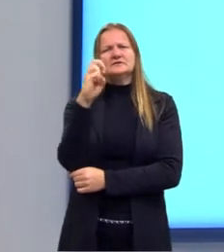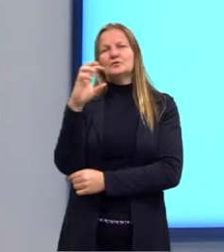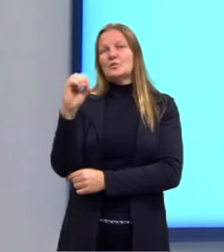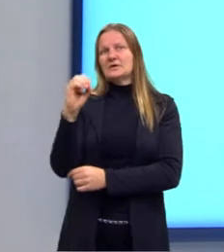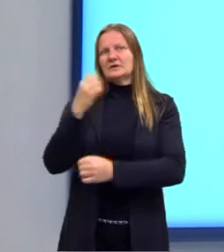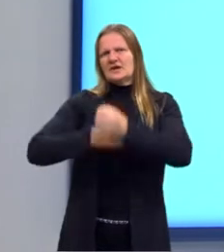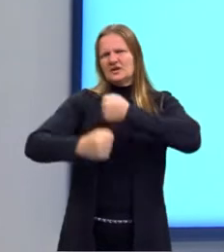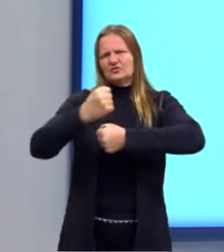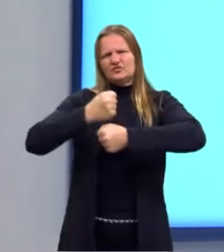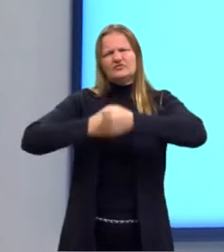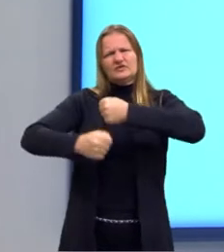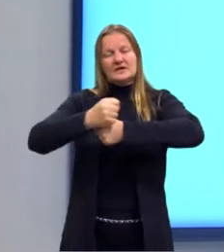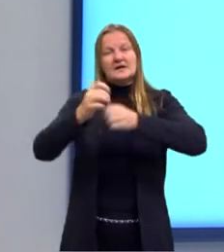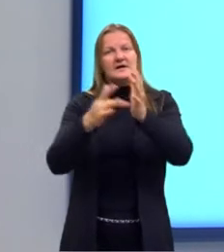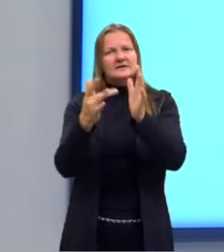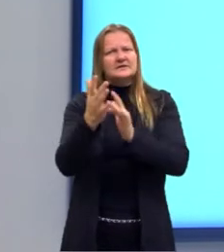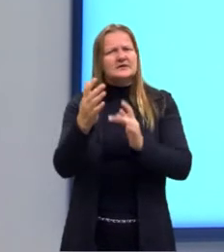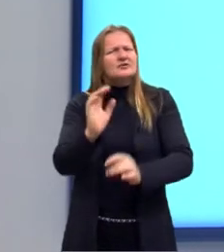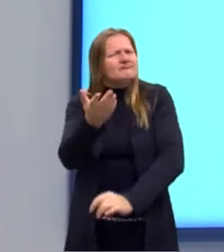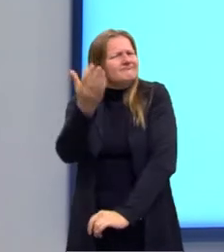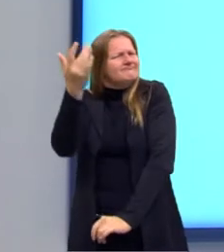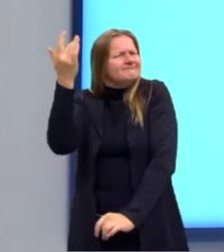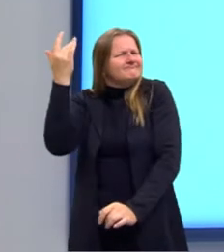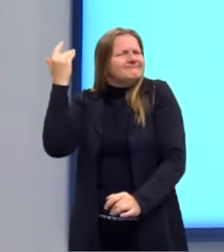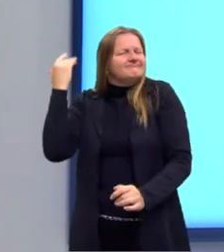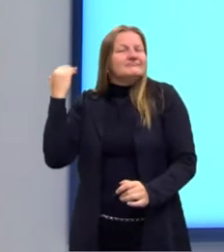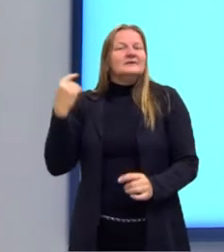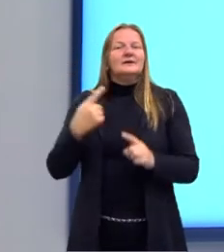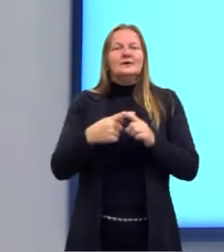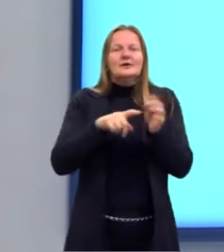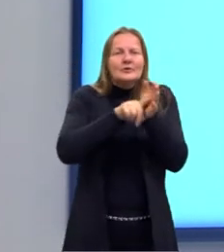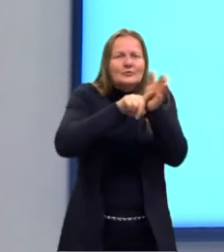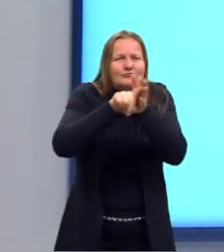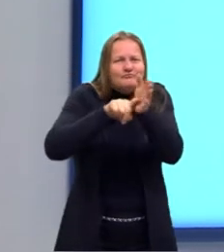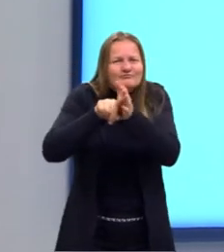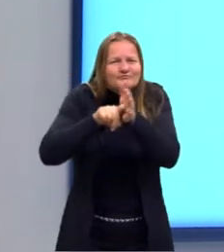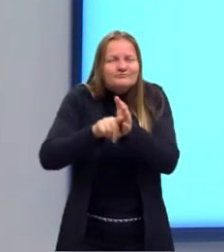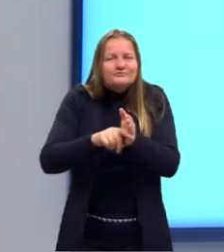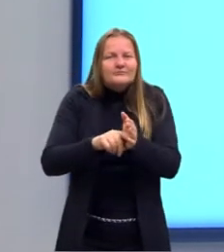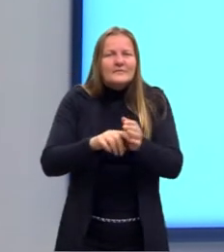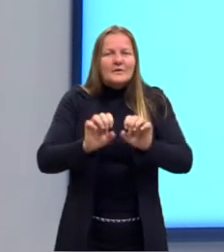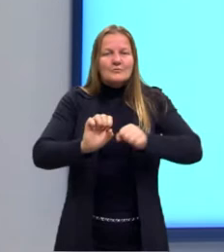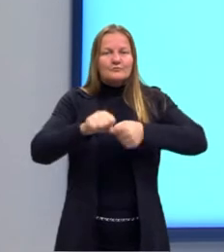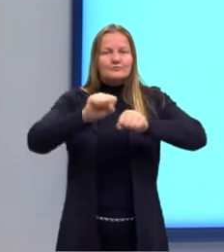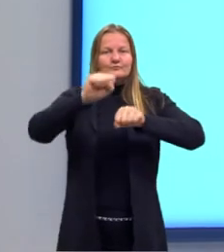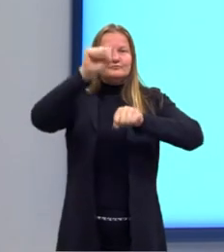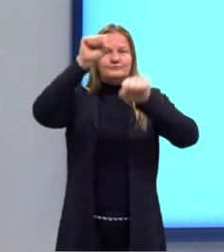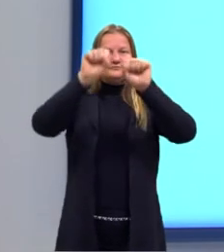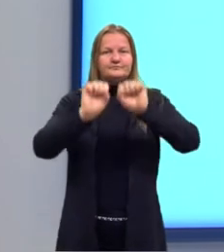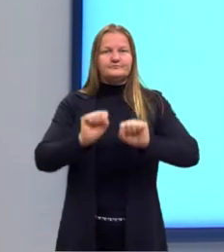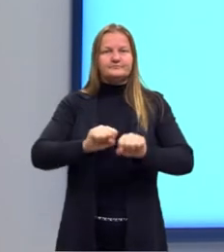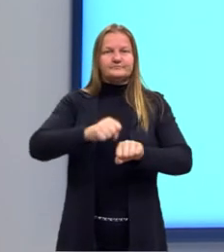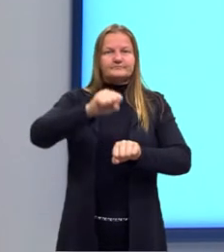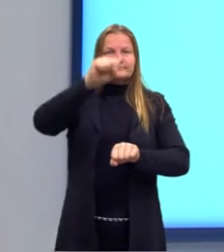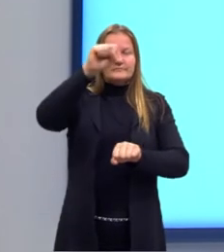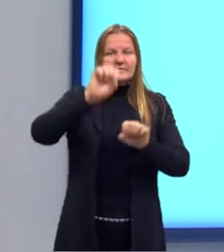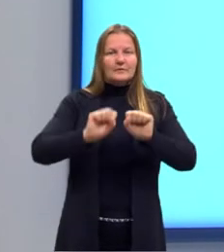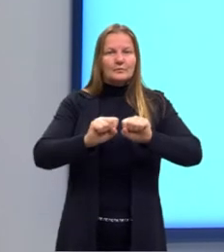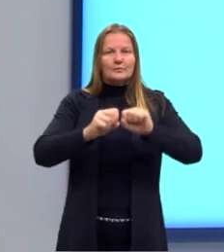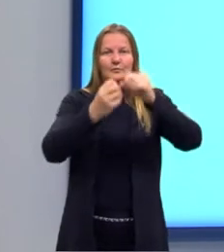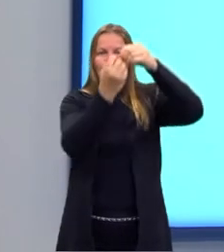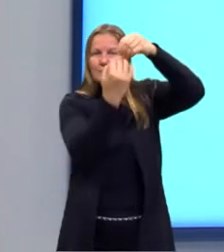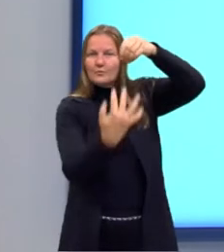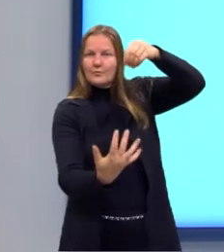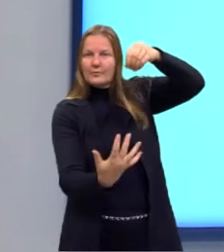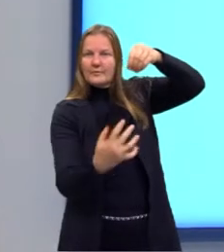Cristo, por meio de estudos extraídos dos papiros. Dentre os principais documentos antigos,